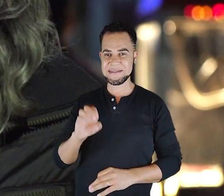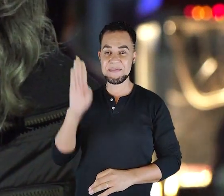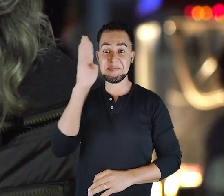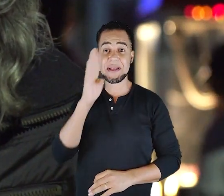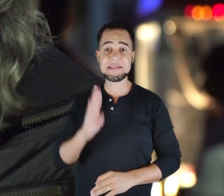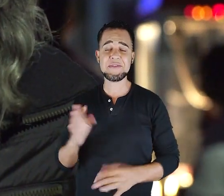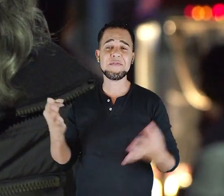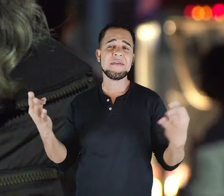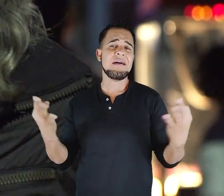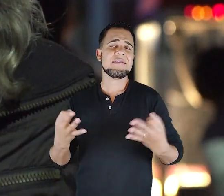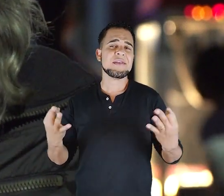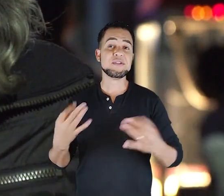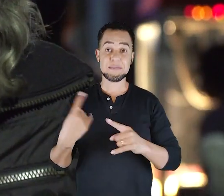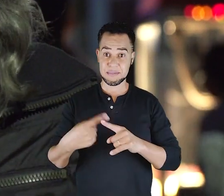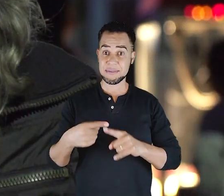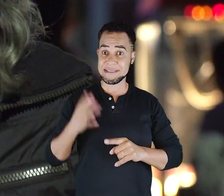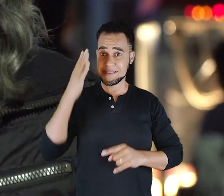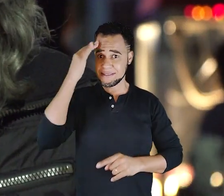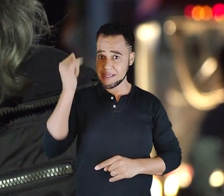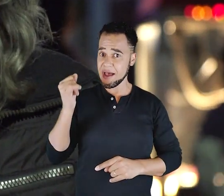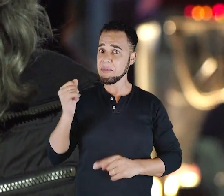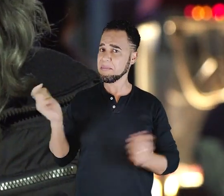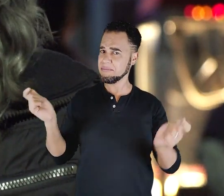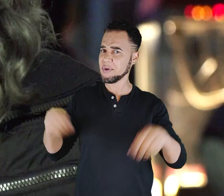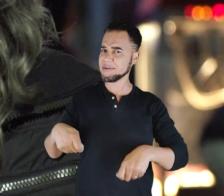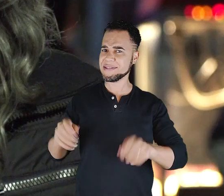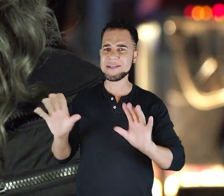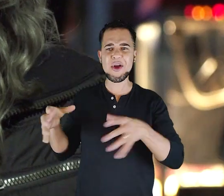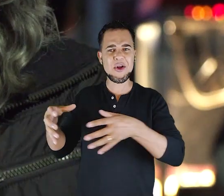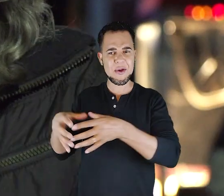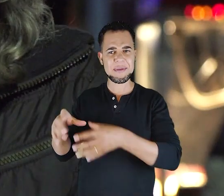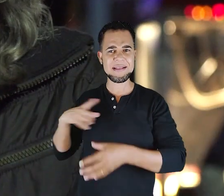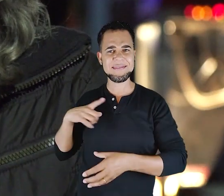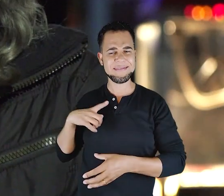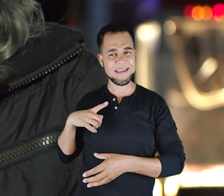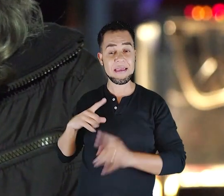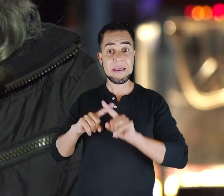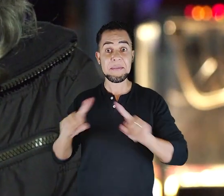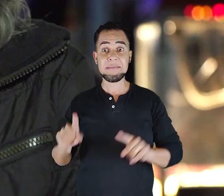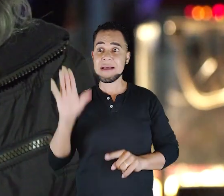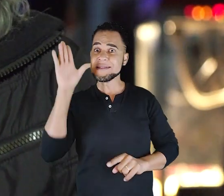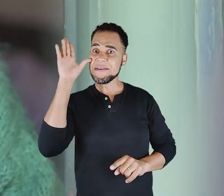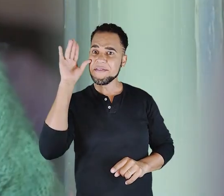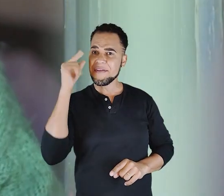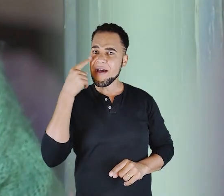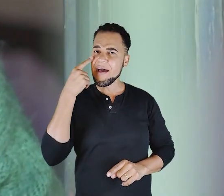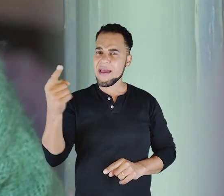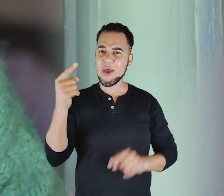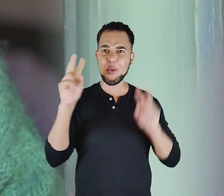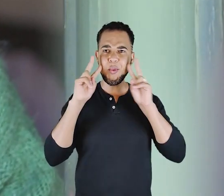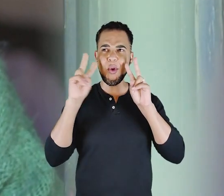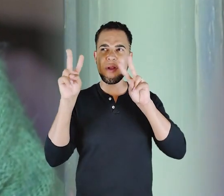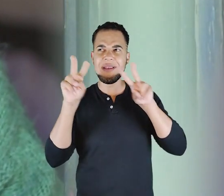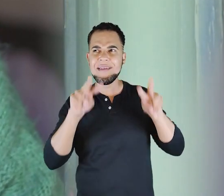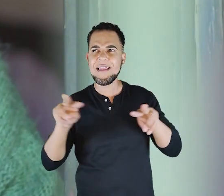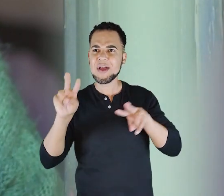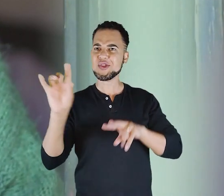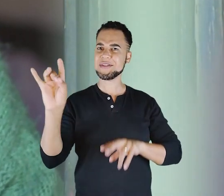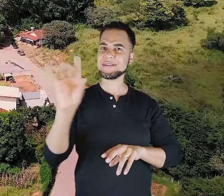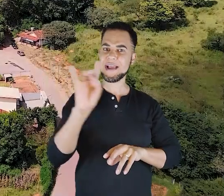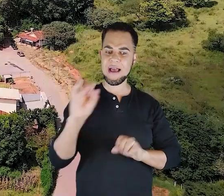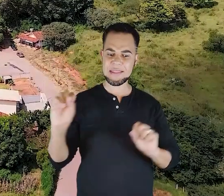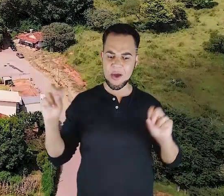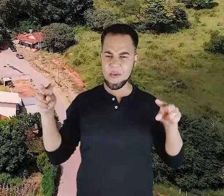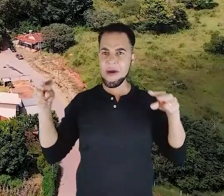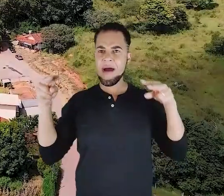fantástico, porque a gente sabe do potencial que tem a nossa comunidade, mas ver essa comunidade com esse olhar de cada um e de